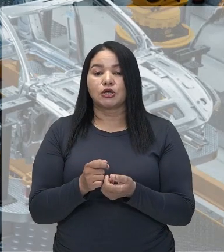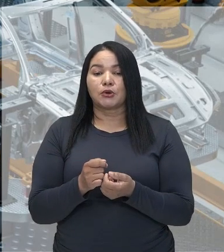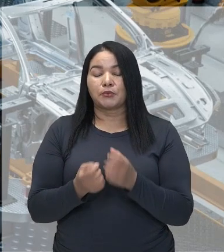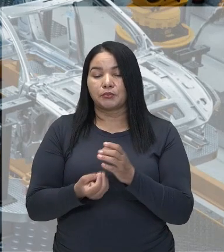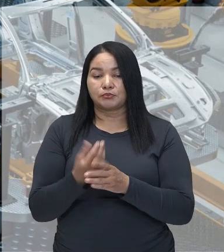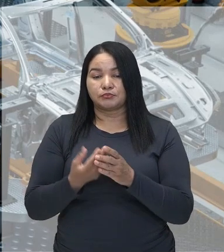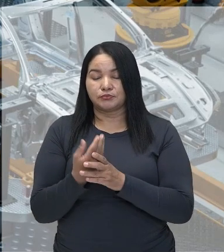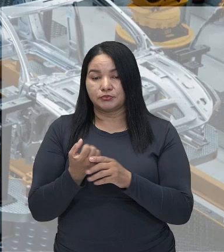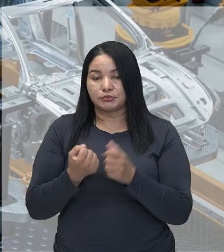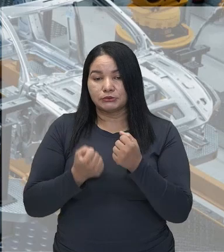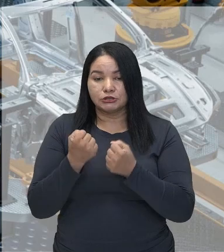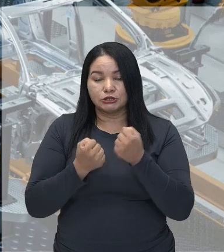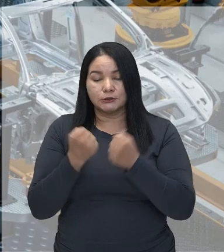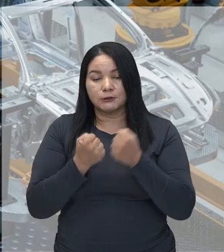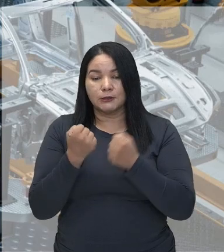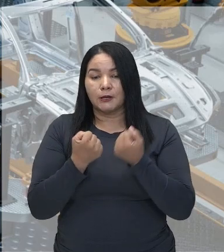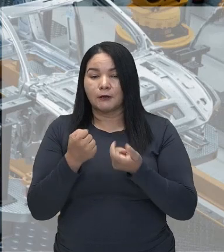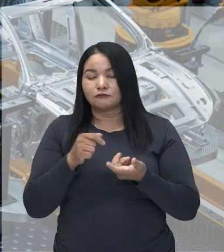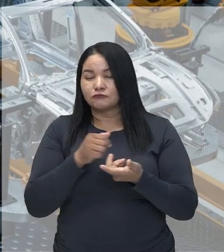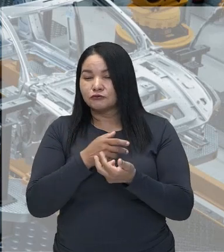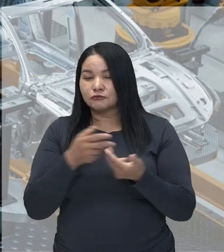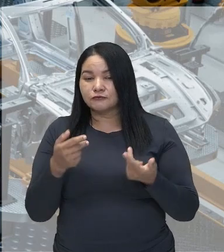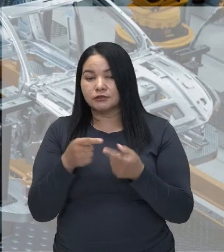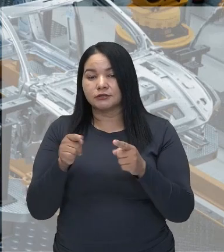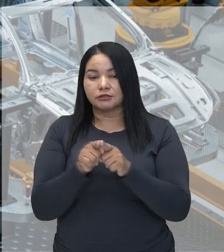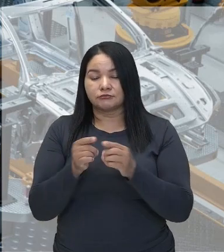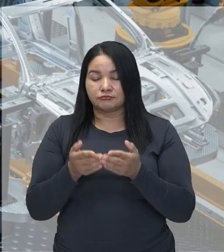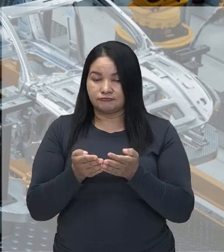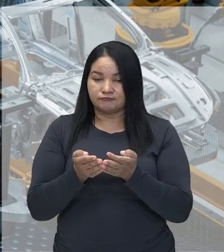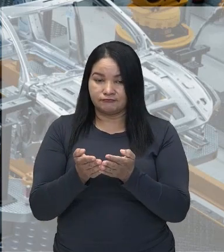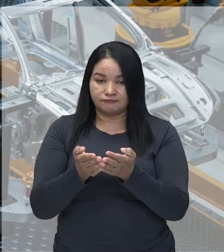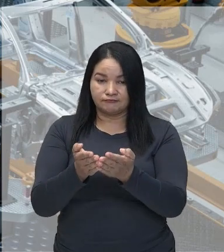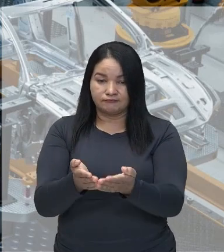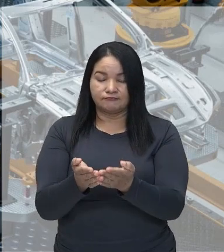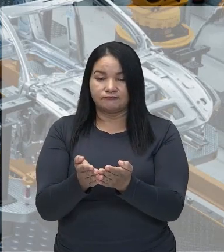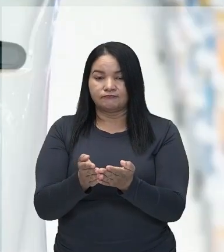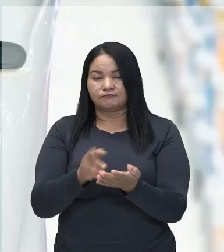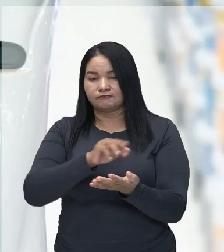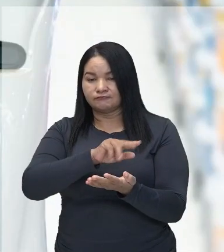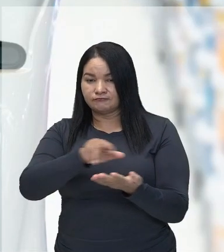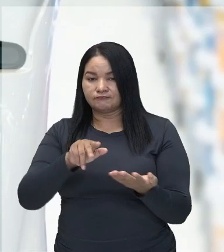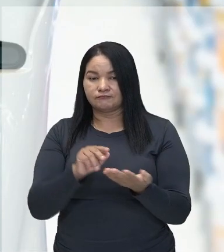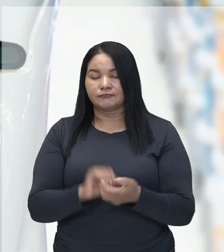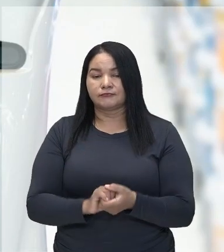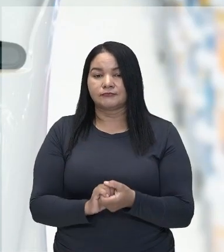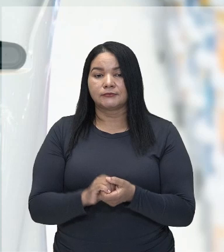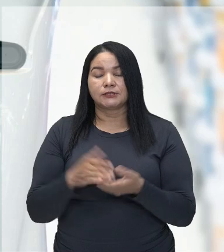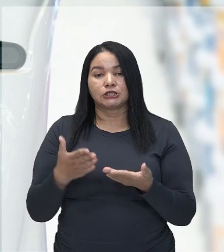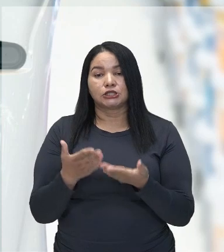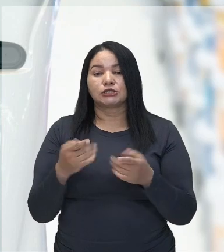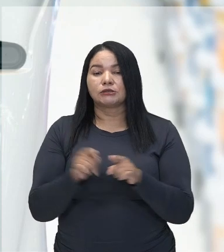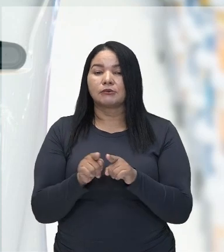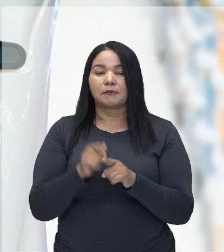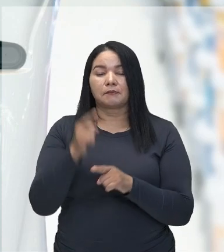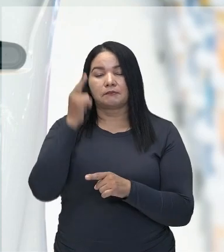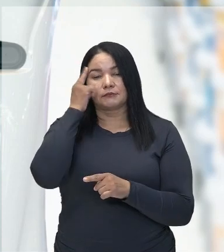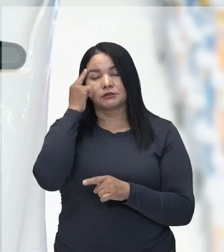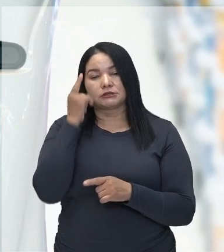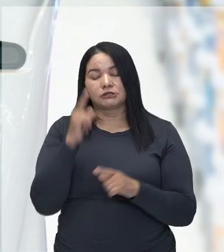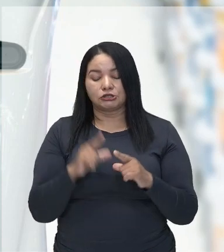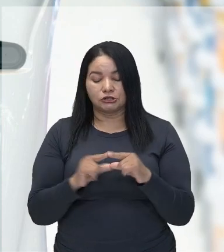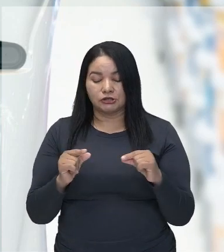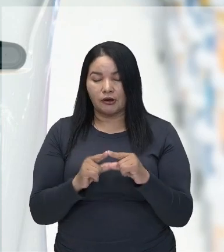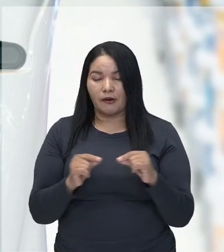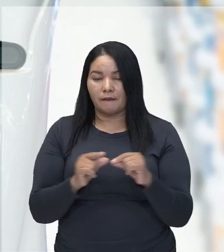terceiro maior produtor mundial, e também para barcos. E ainda, gente, quando pensa em Japão, a gente acaba